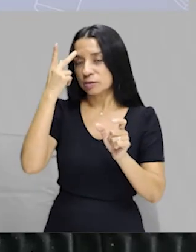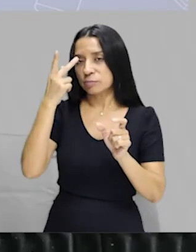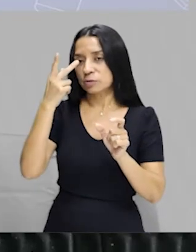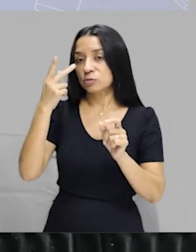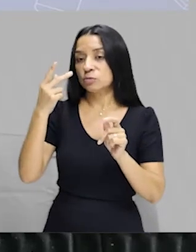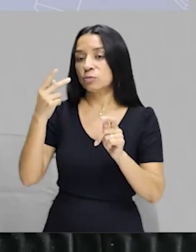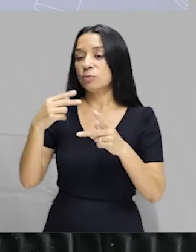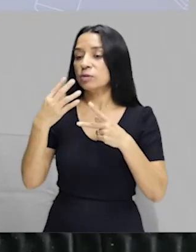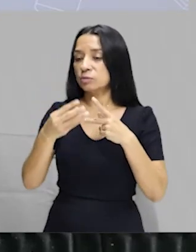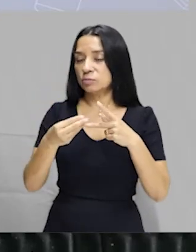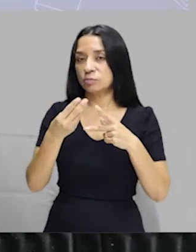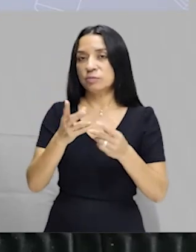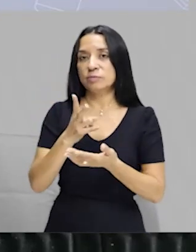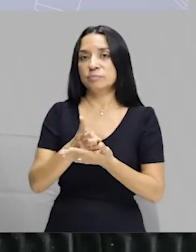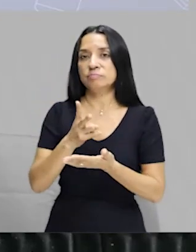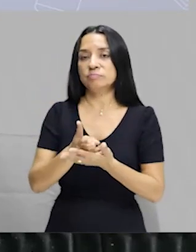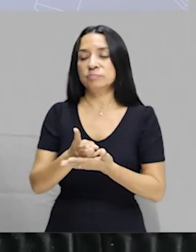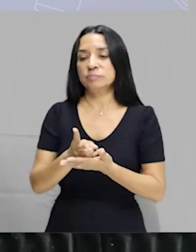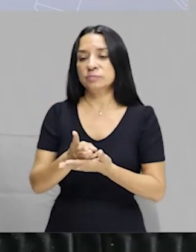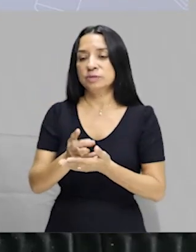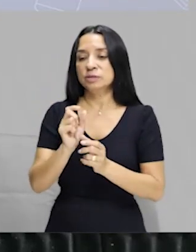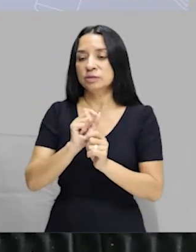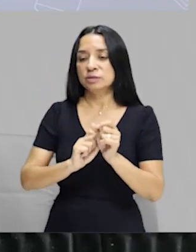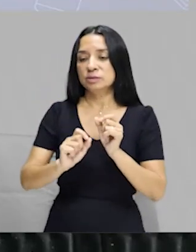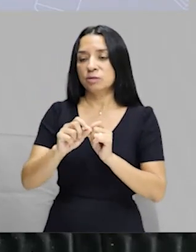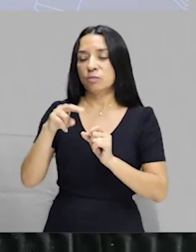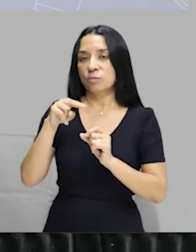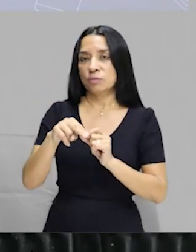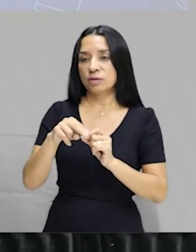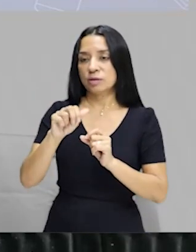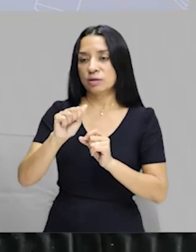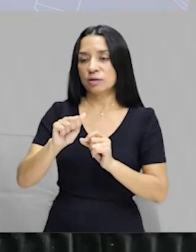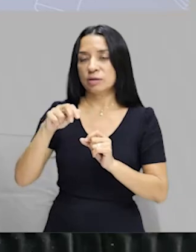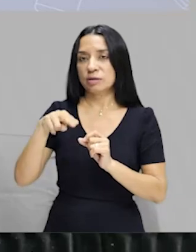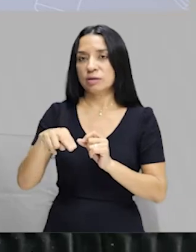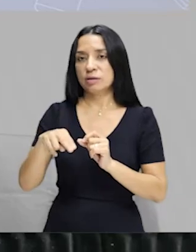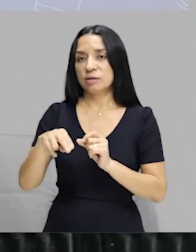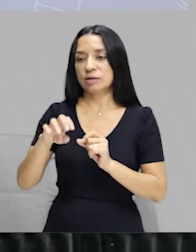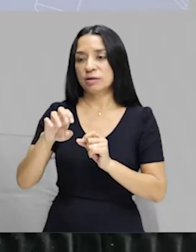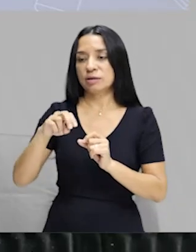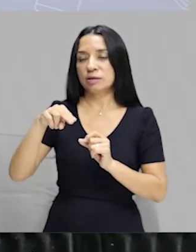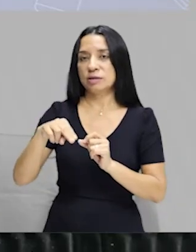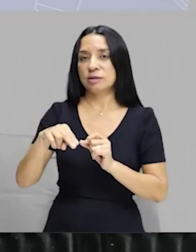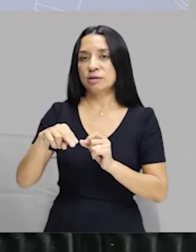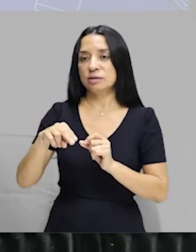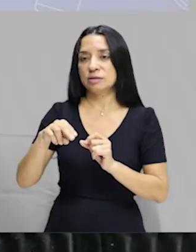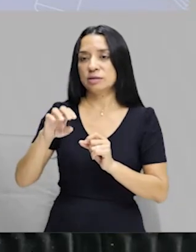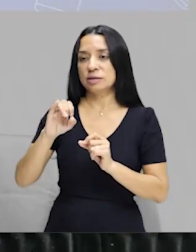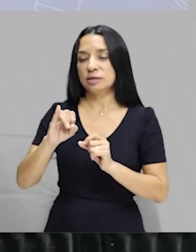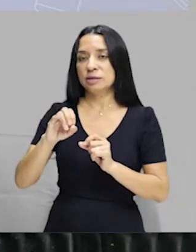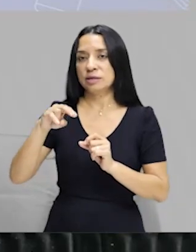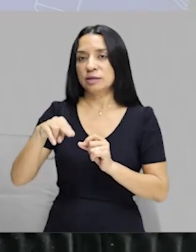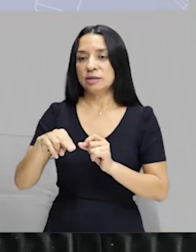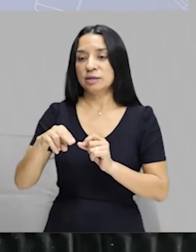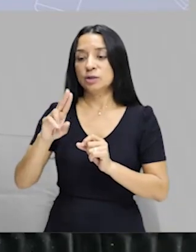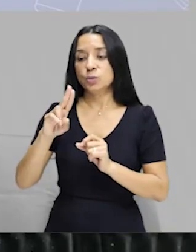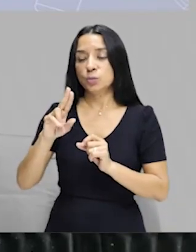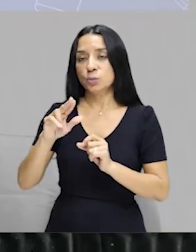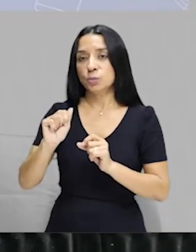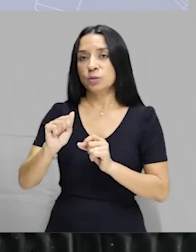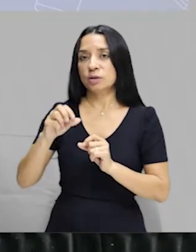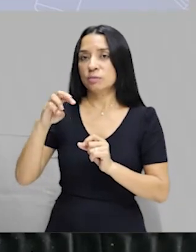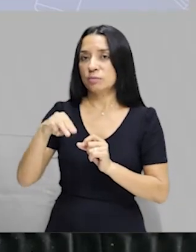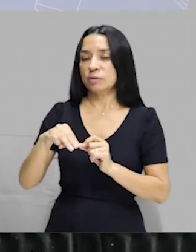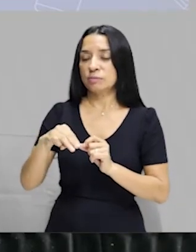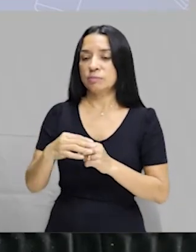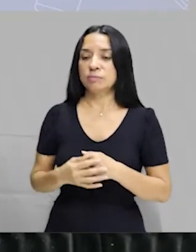sempre são com N. AN, EN e N. Nunca com M, tá?